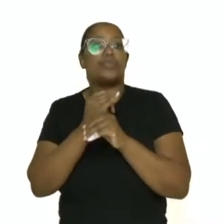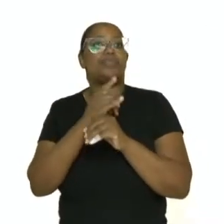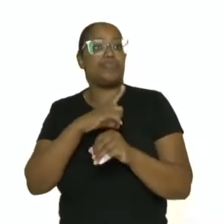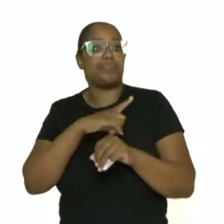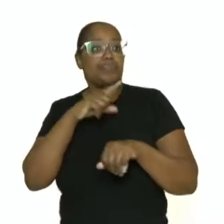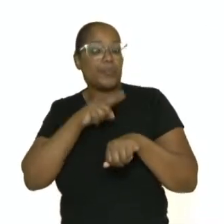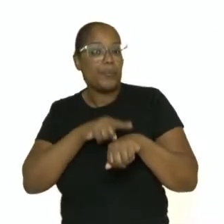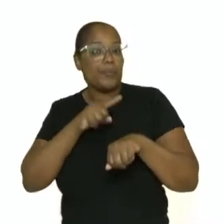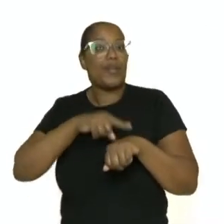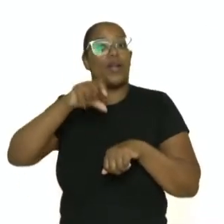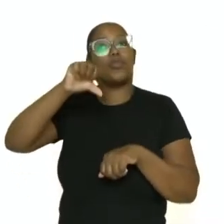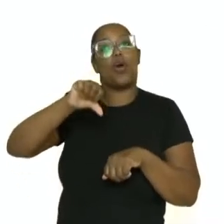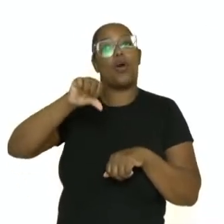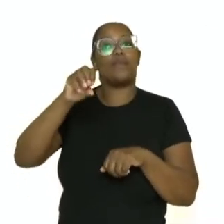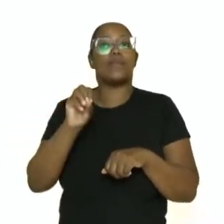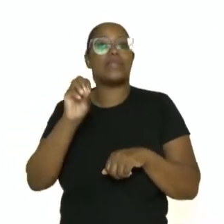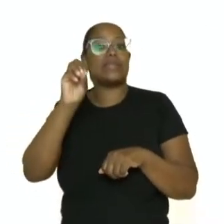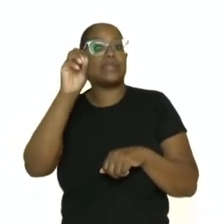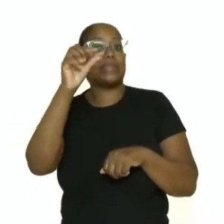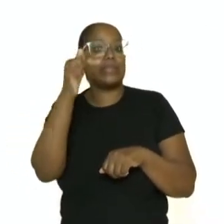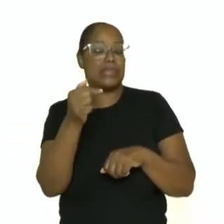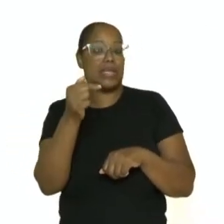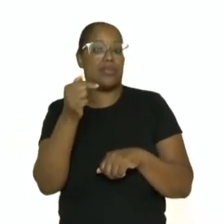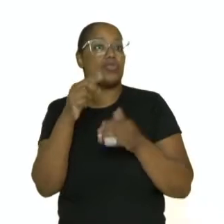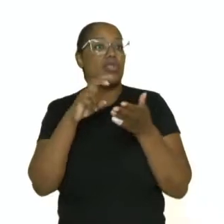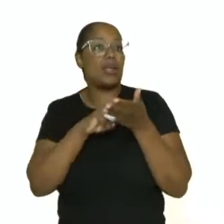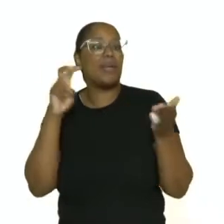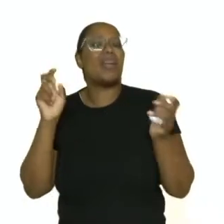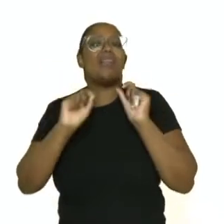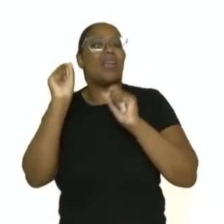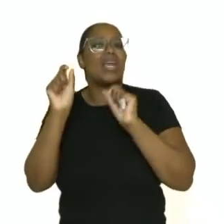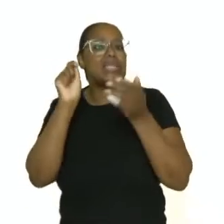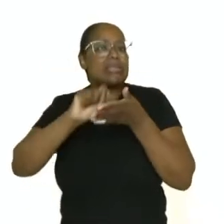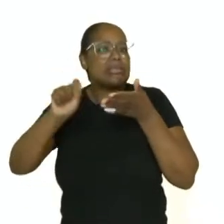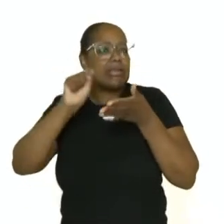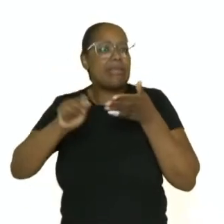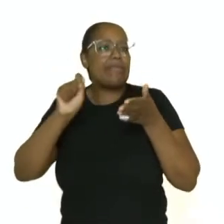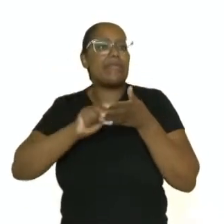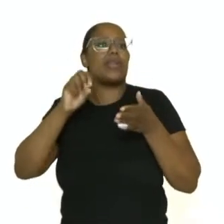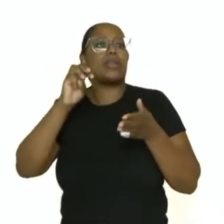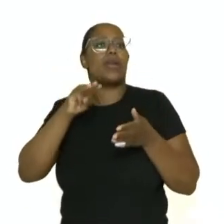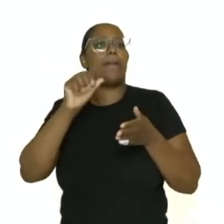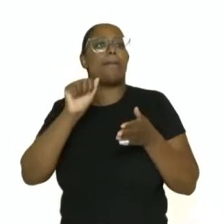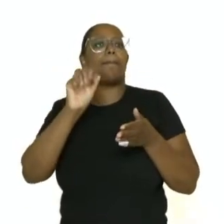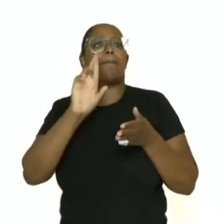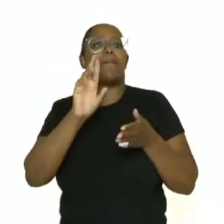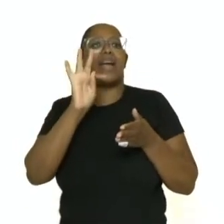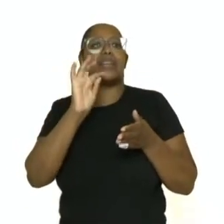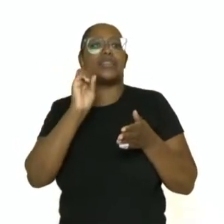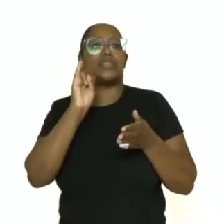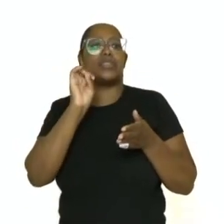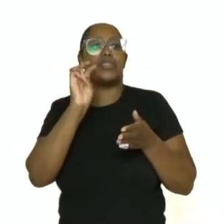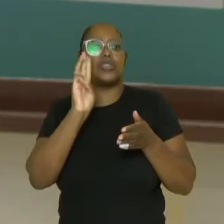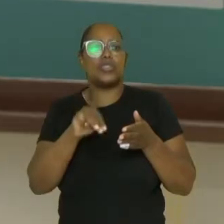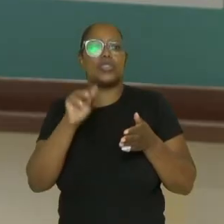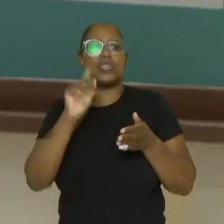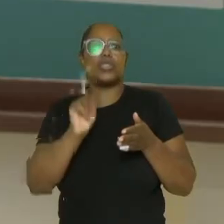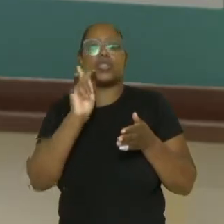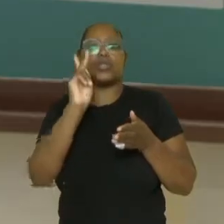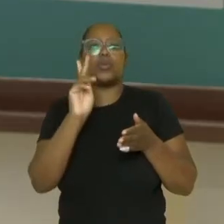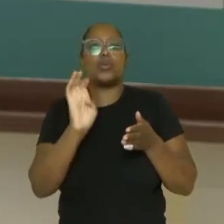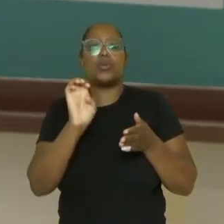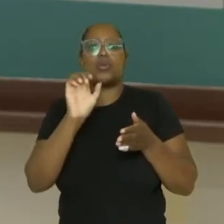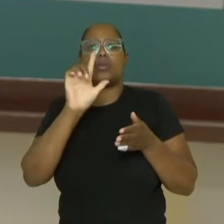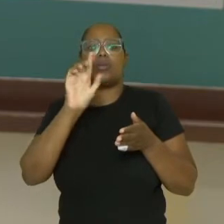também geralmente vai horário de publicação. E quem escreveu foi o Martin Quebler, certo? Vamos entender